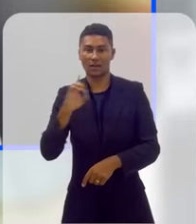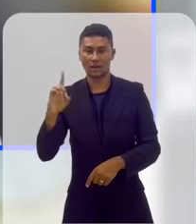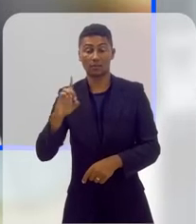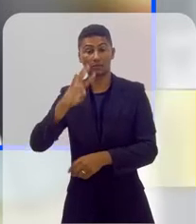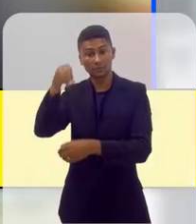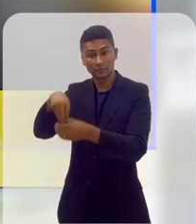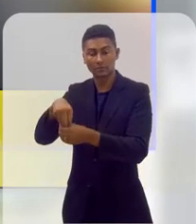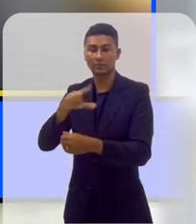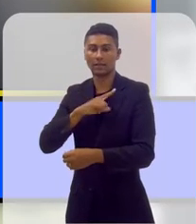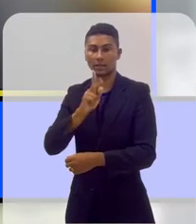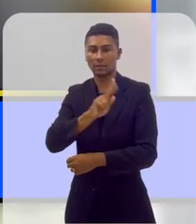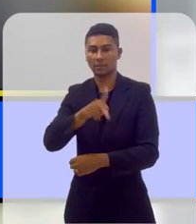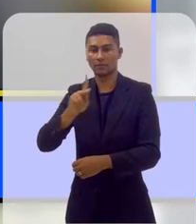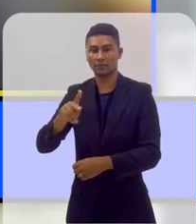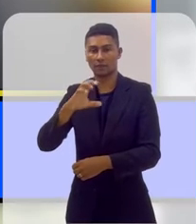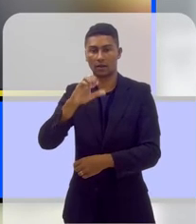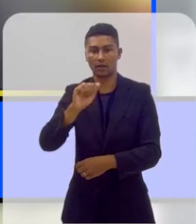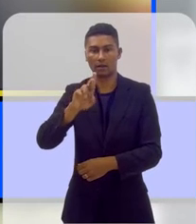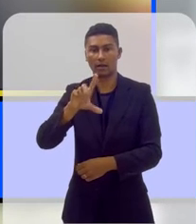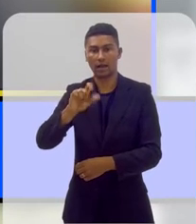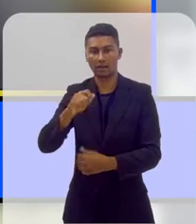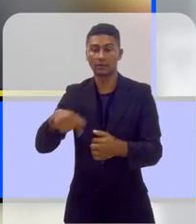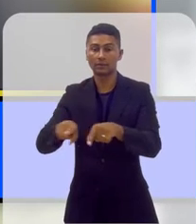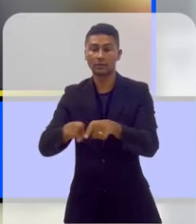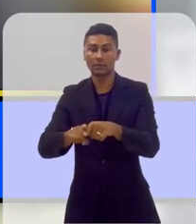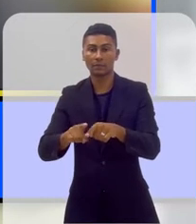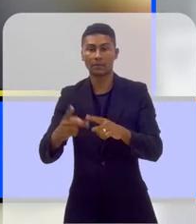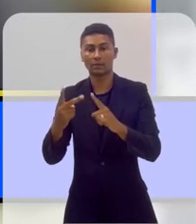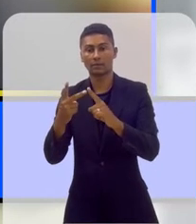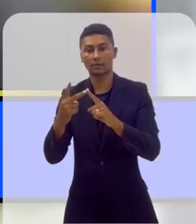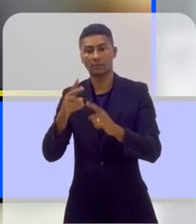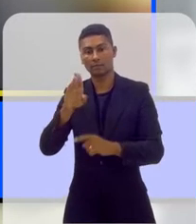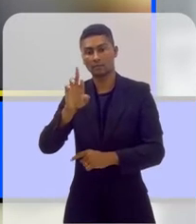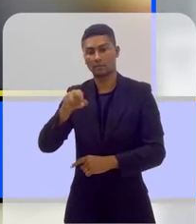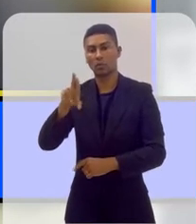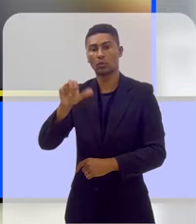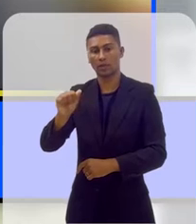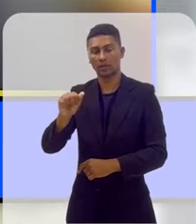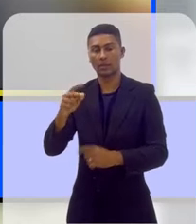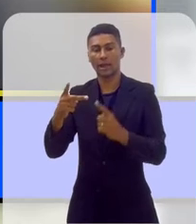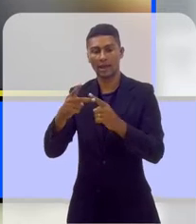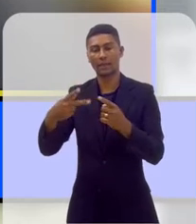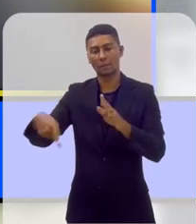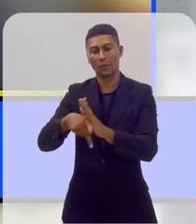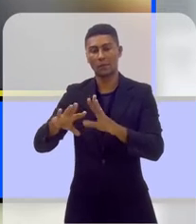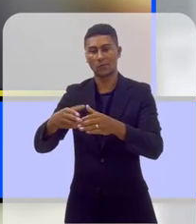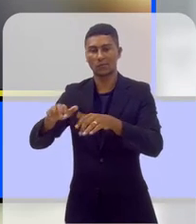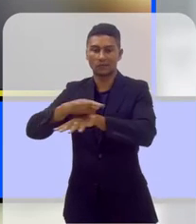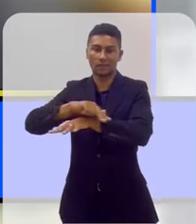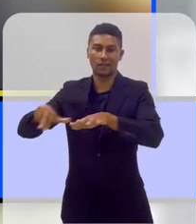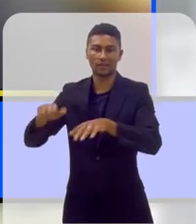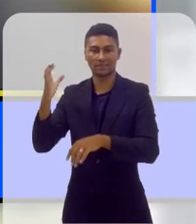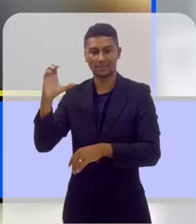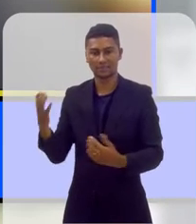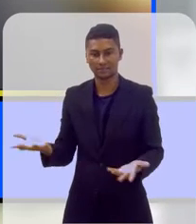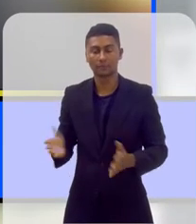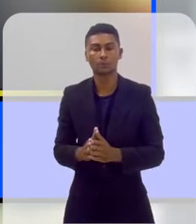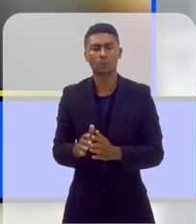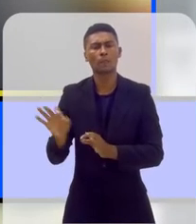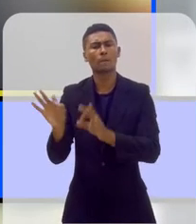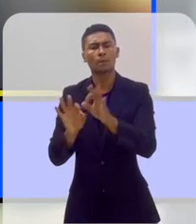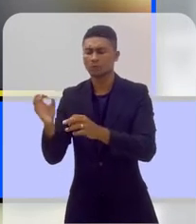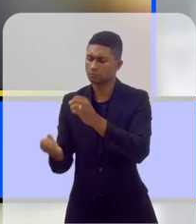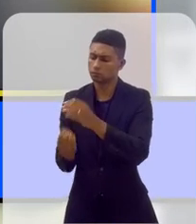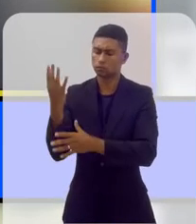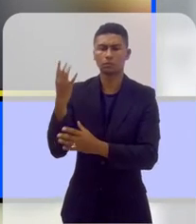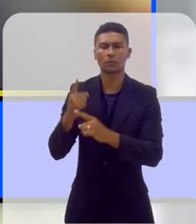pela professora Carla Polinário e pela Bruna Benevides, do Grupo Diversidade Niterói. O projeto surge de